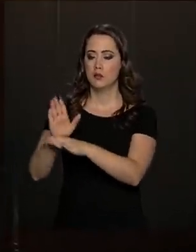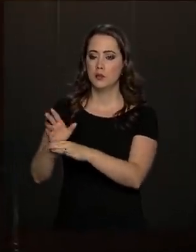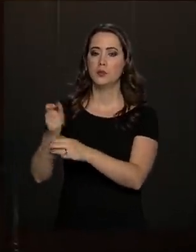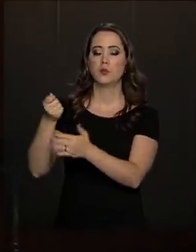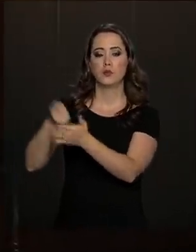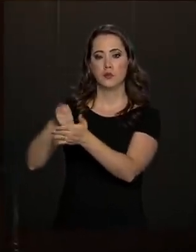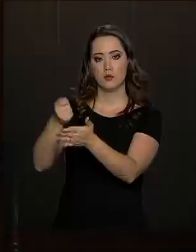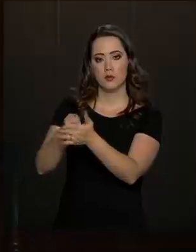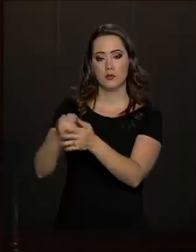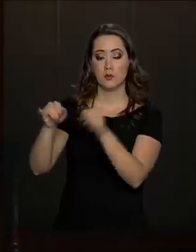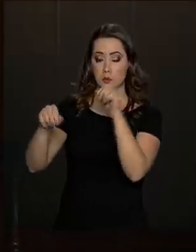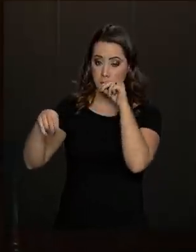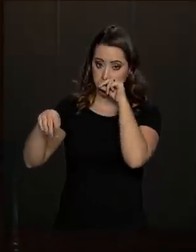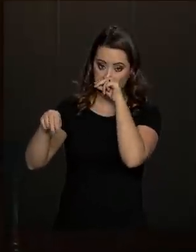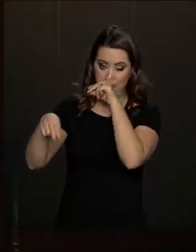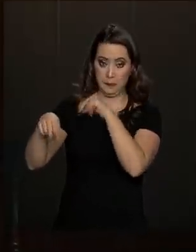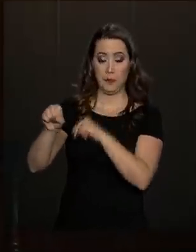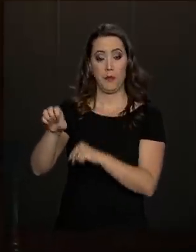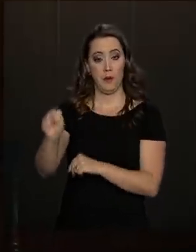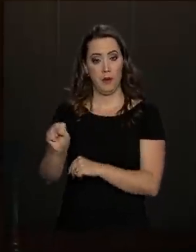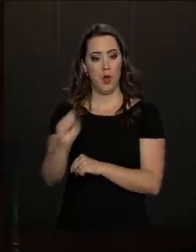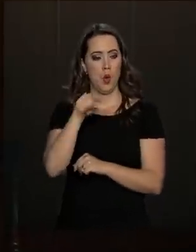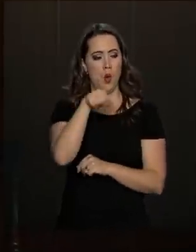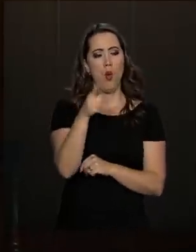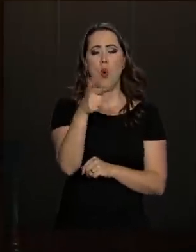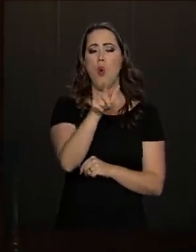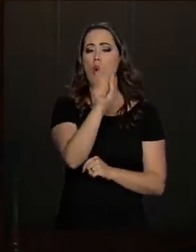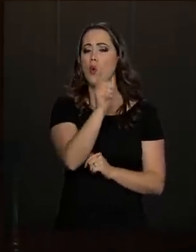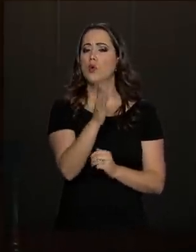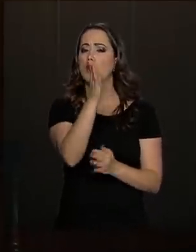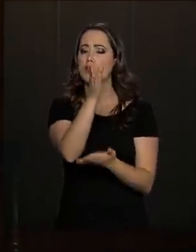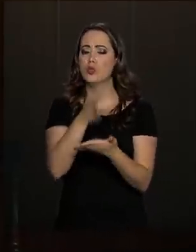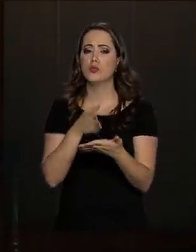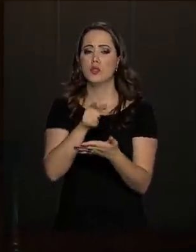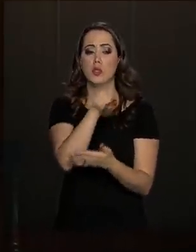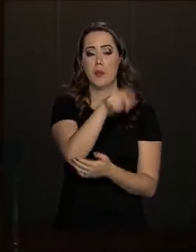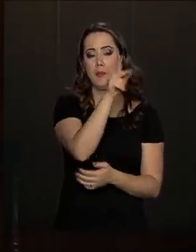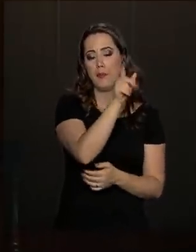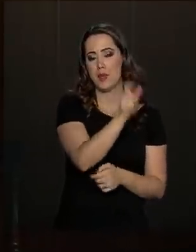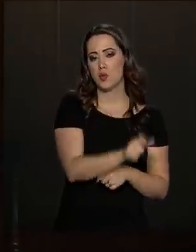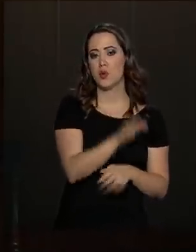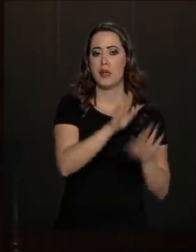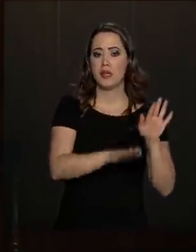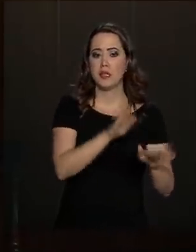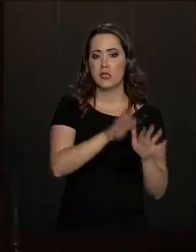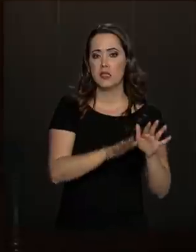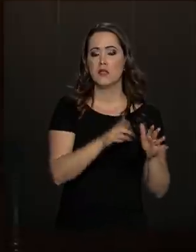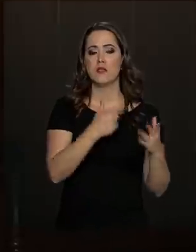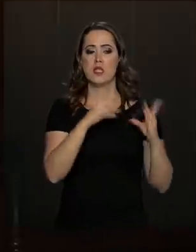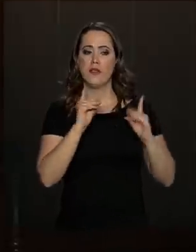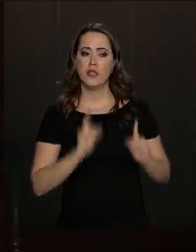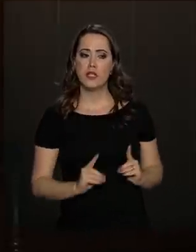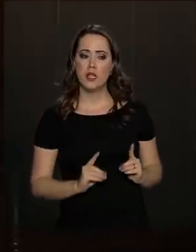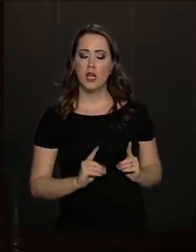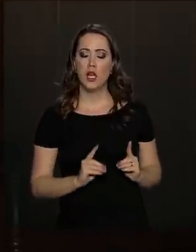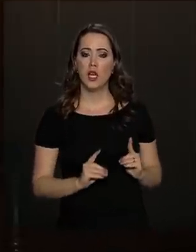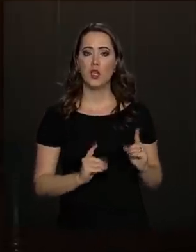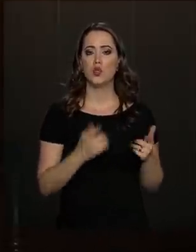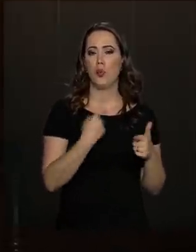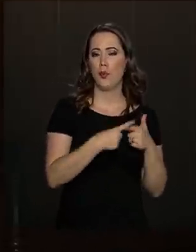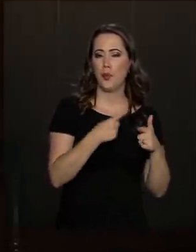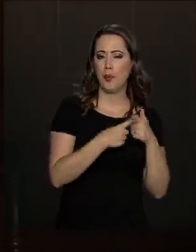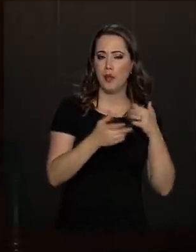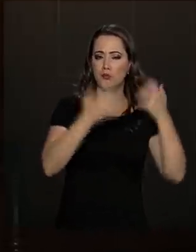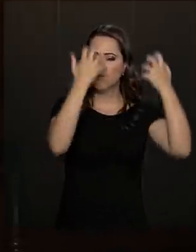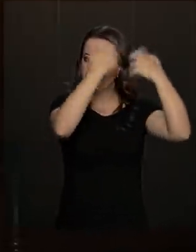aposentadoria. Outra coisa é alguém que, por uma deficiência física ou incapacitação cognitiva,